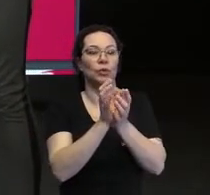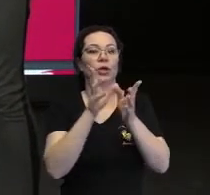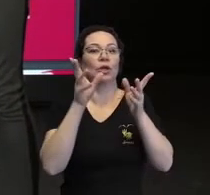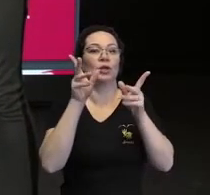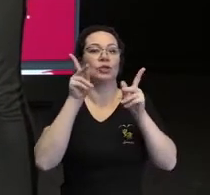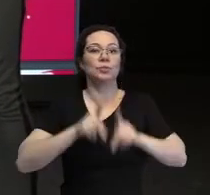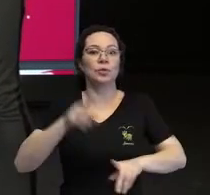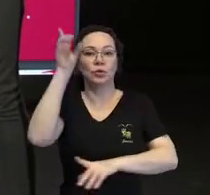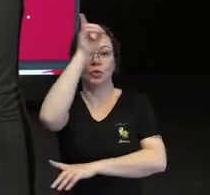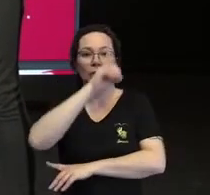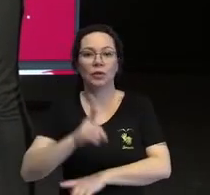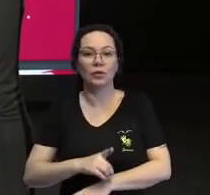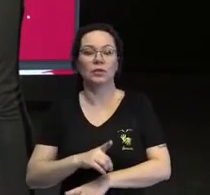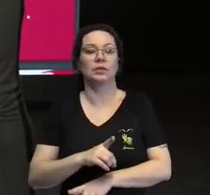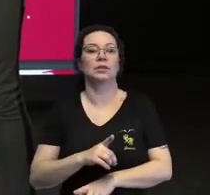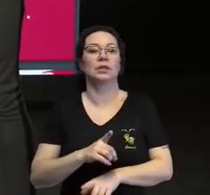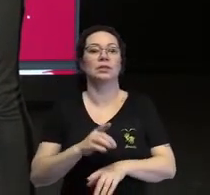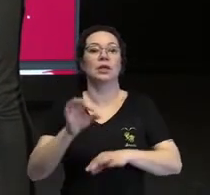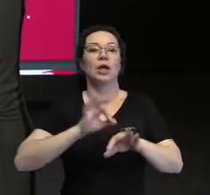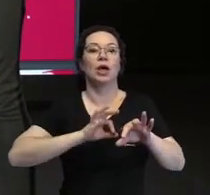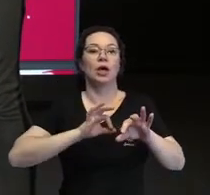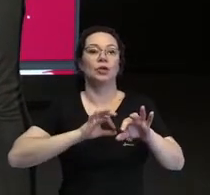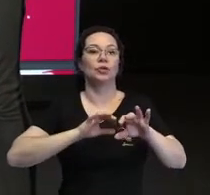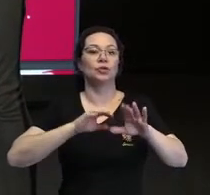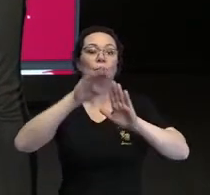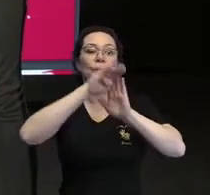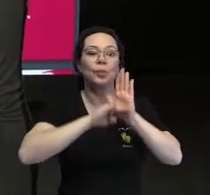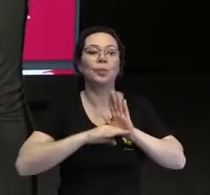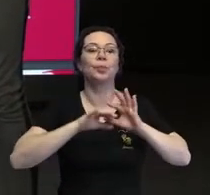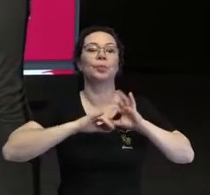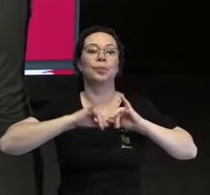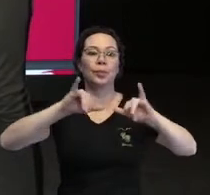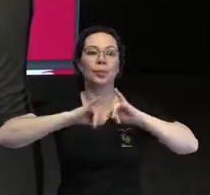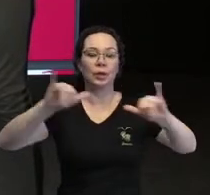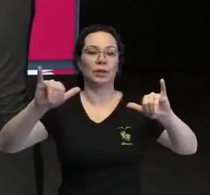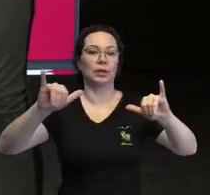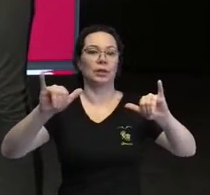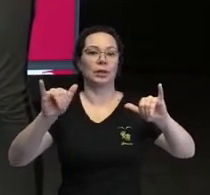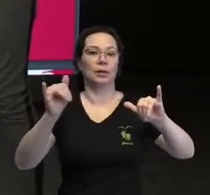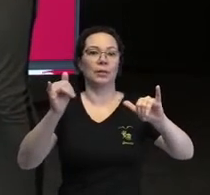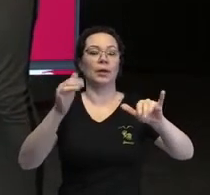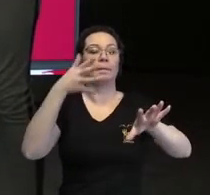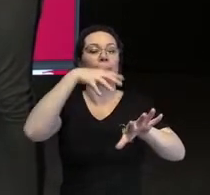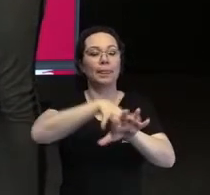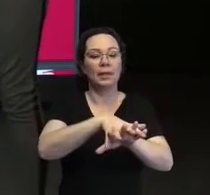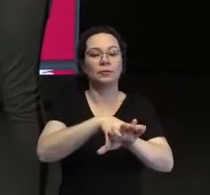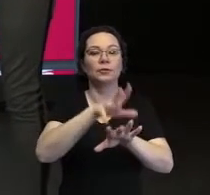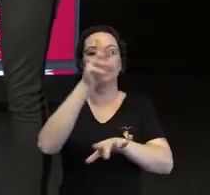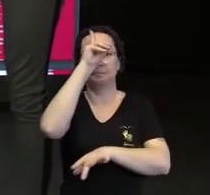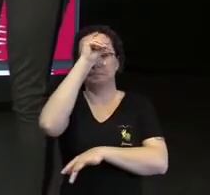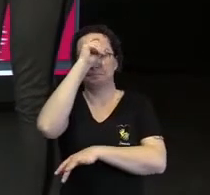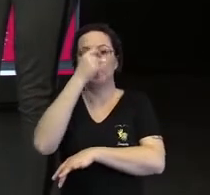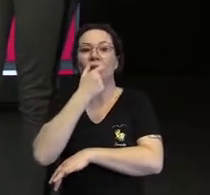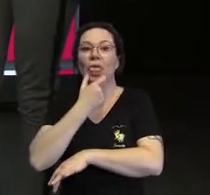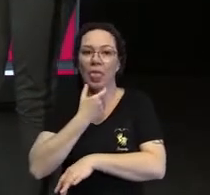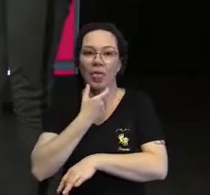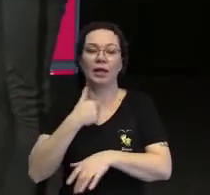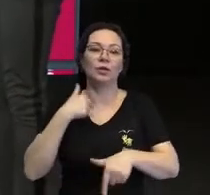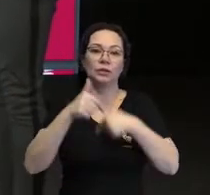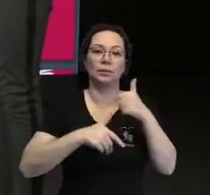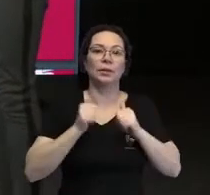deficiência do Programa Diversidade e Inclusão do Einstein, onde eu atuo junto com a Elisa Reis.